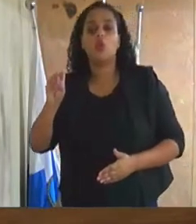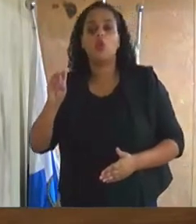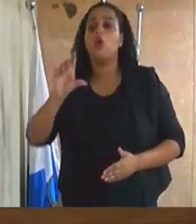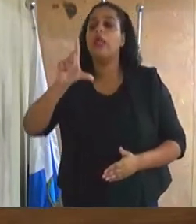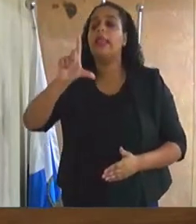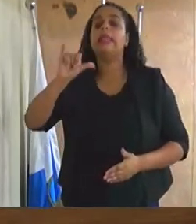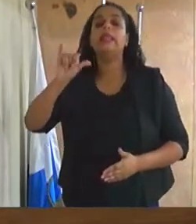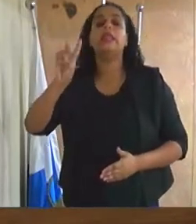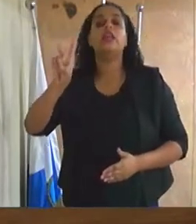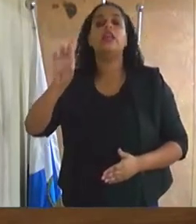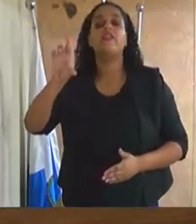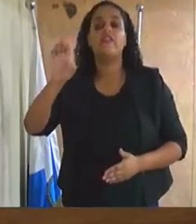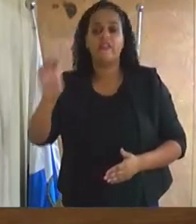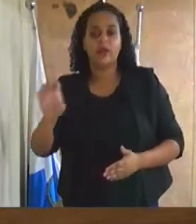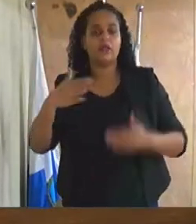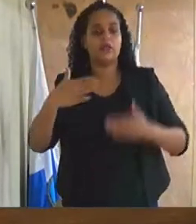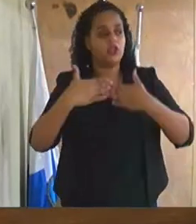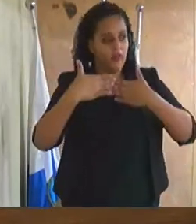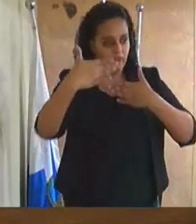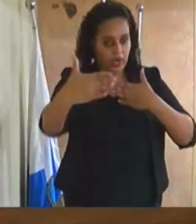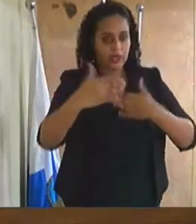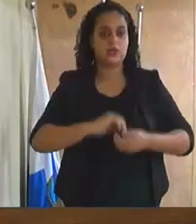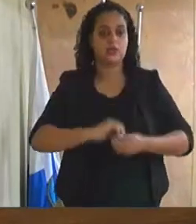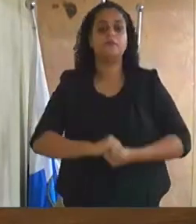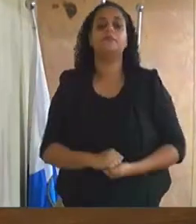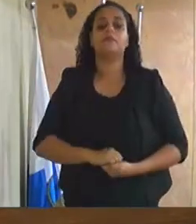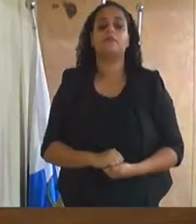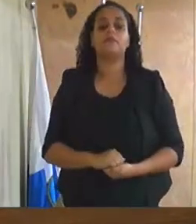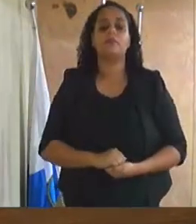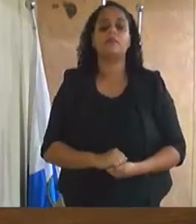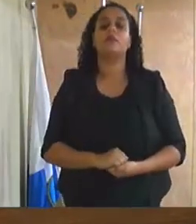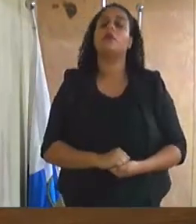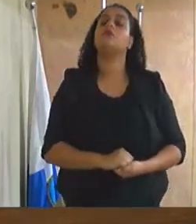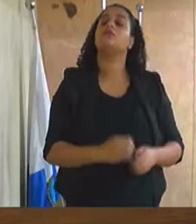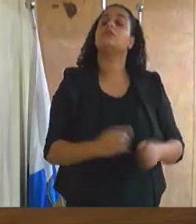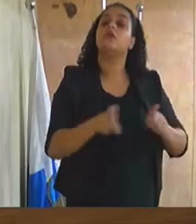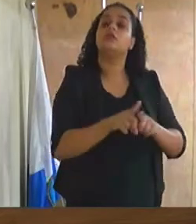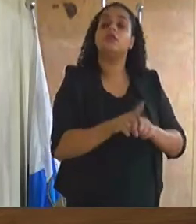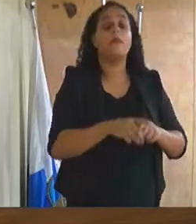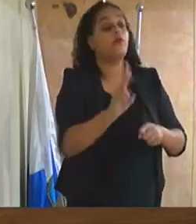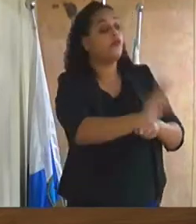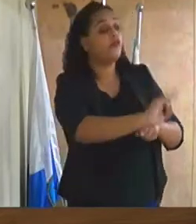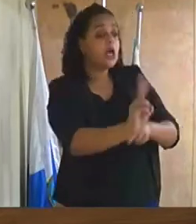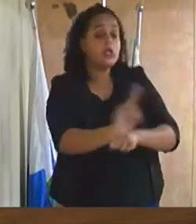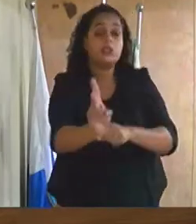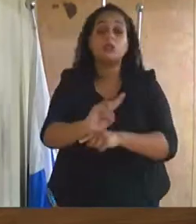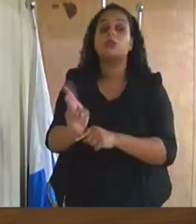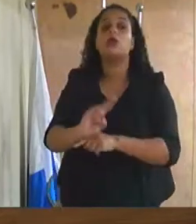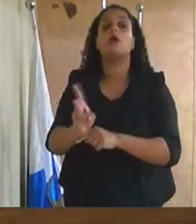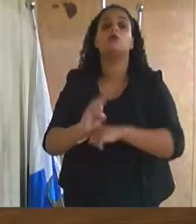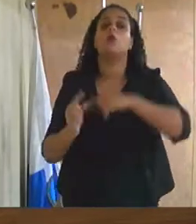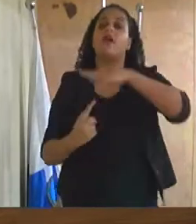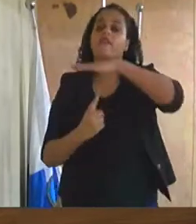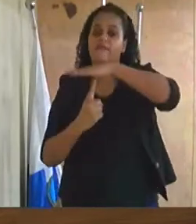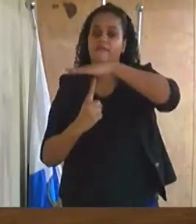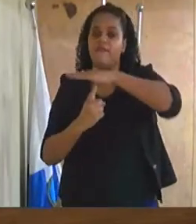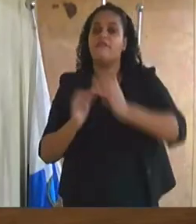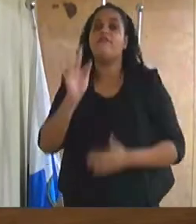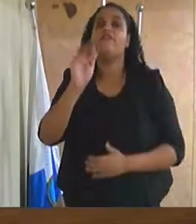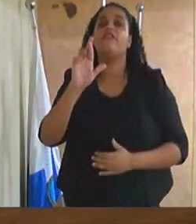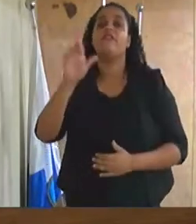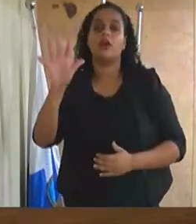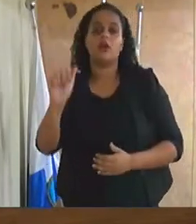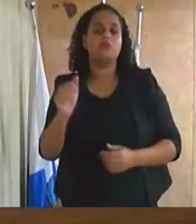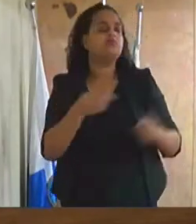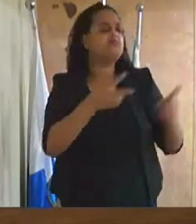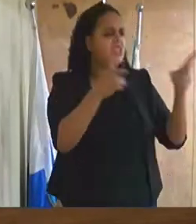estive à frente da fiscalização da feira e ali pude perceber que